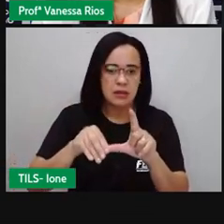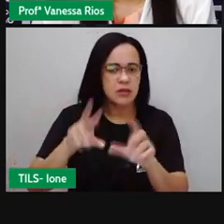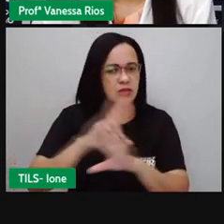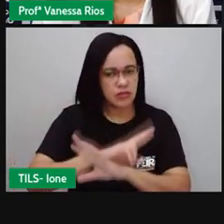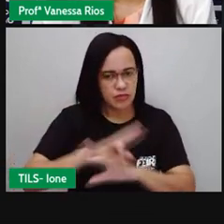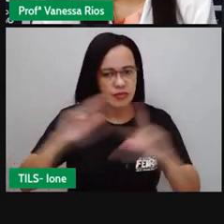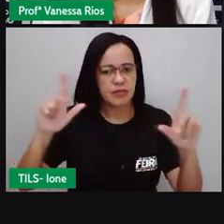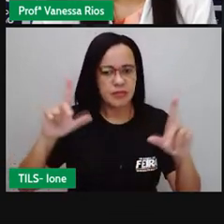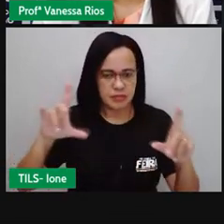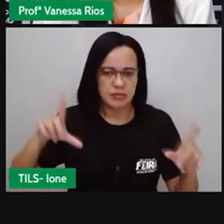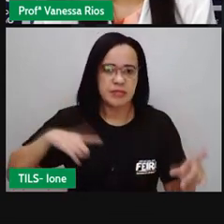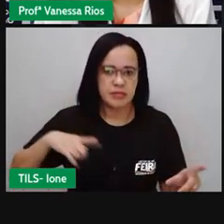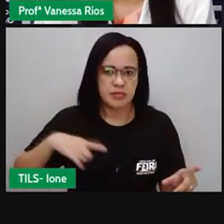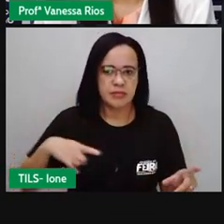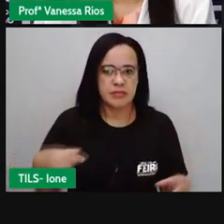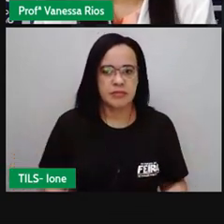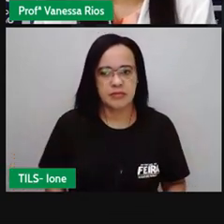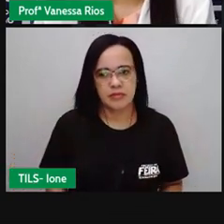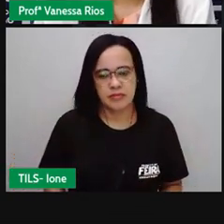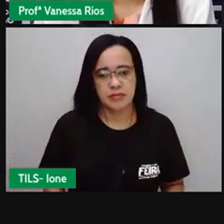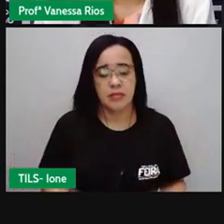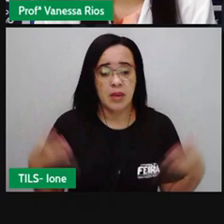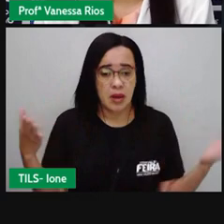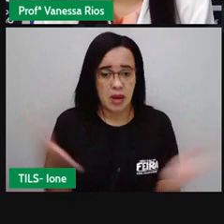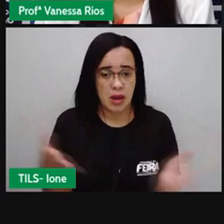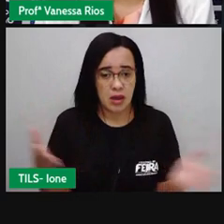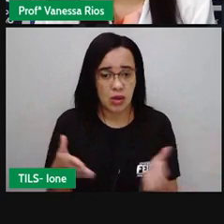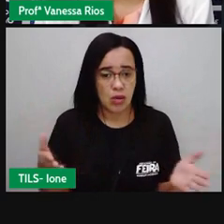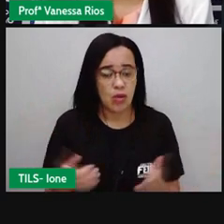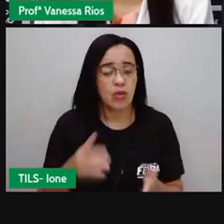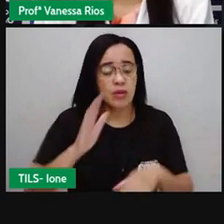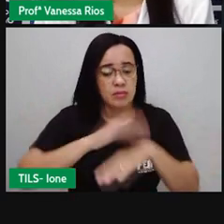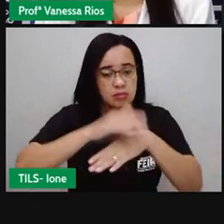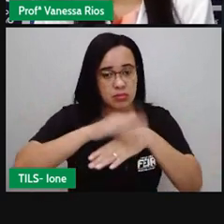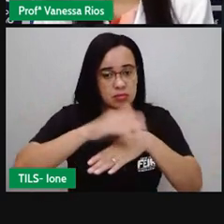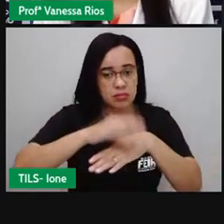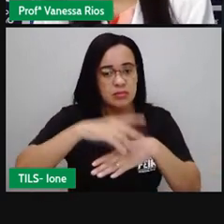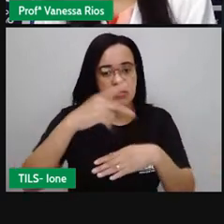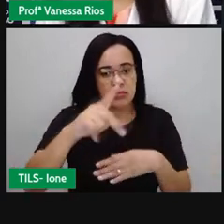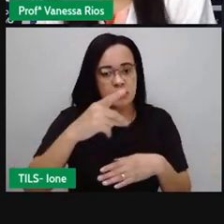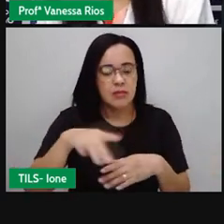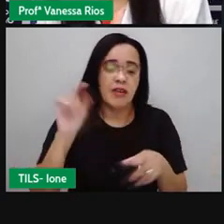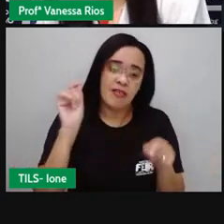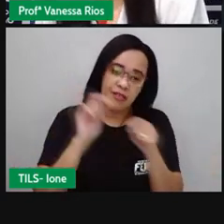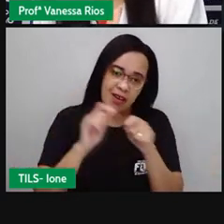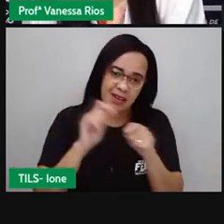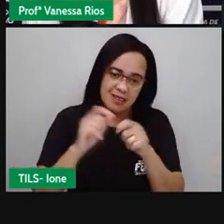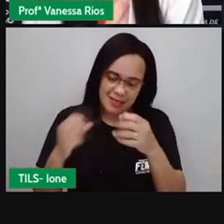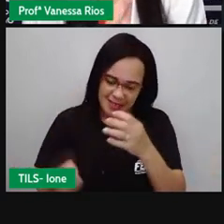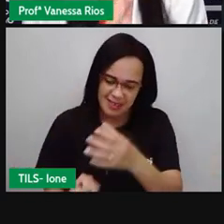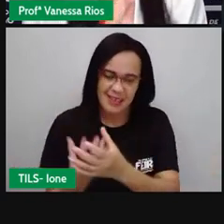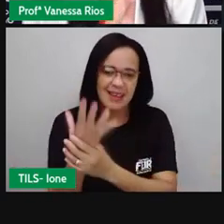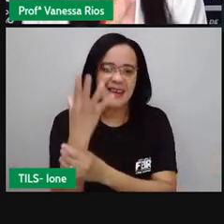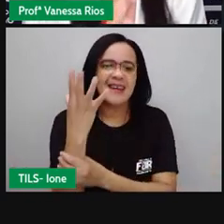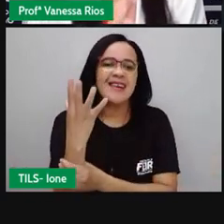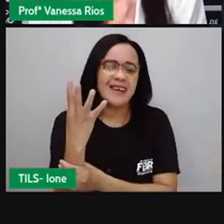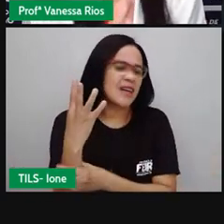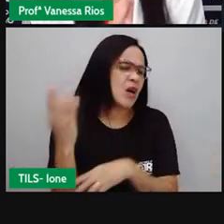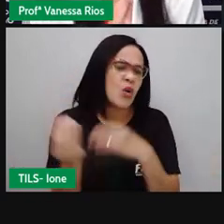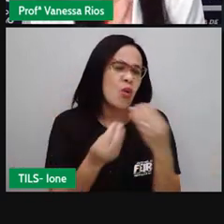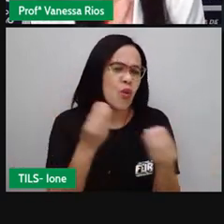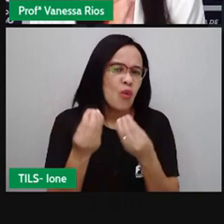e aí para produzir uma crônica né lembra aí que a pró falou que as crônicas são gêneros textuais que